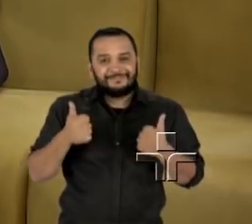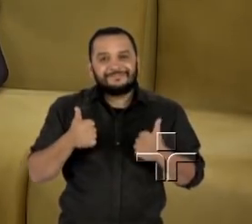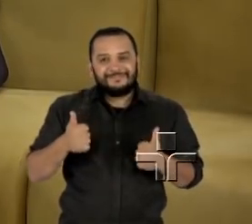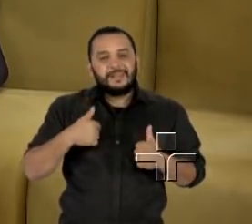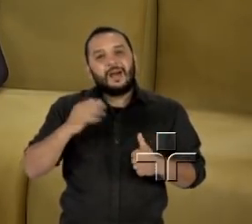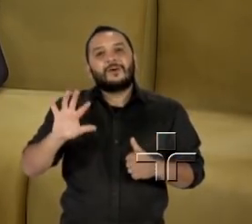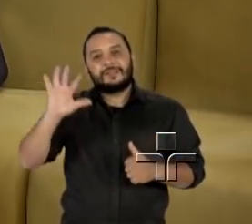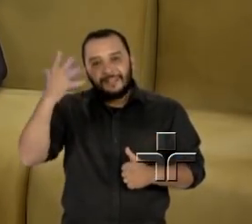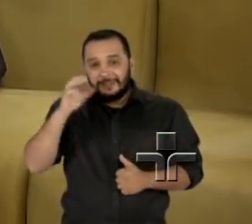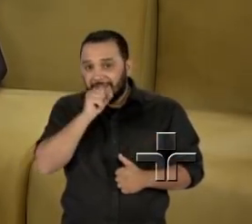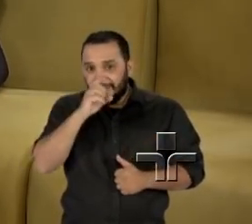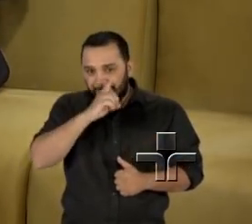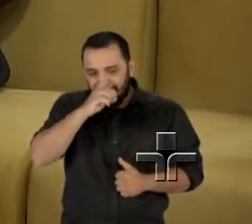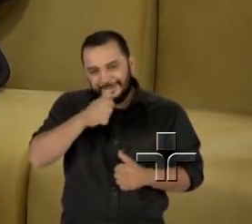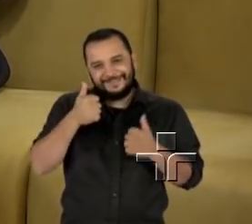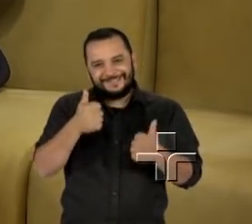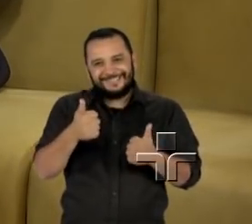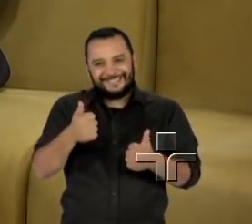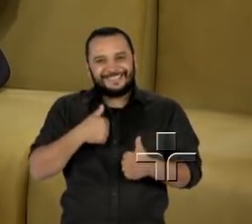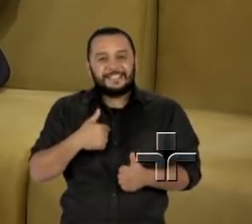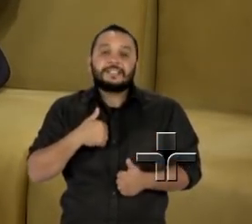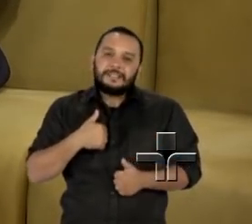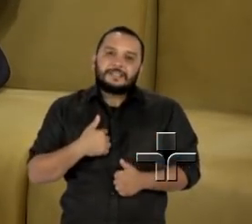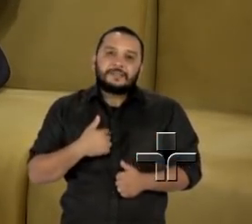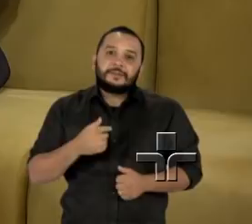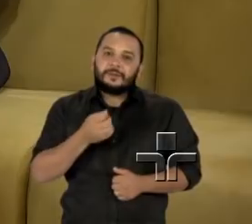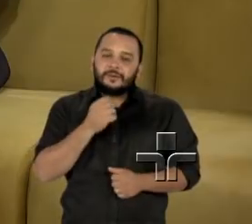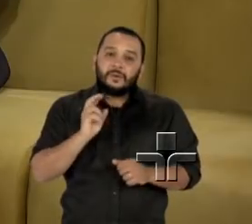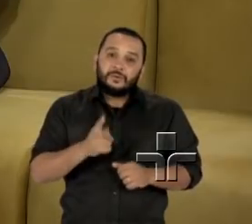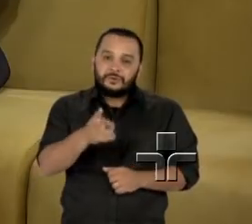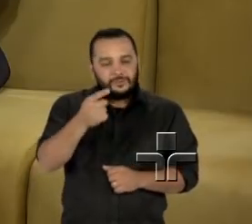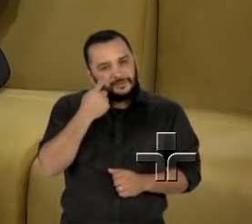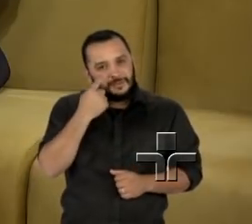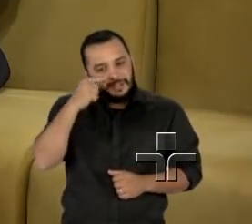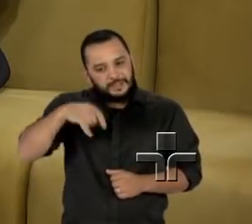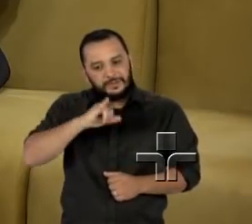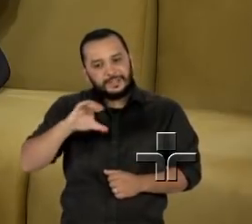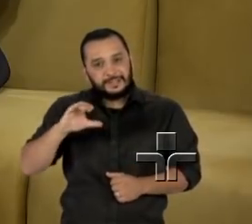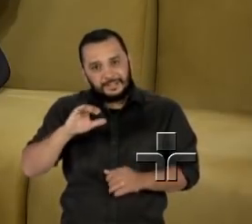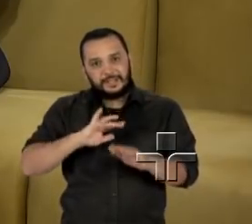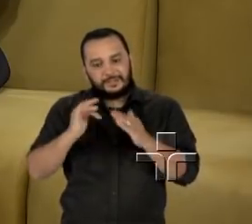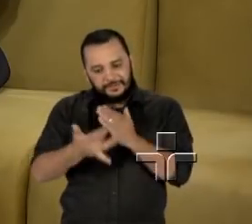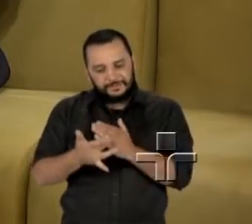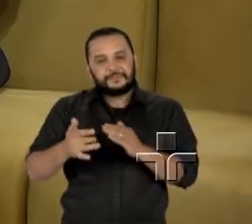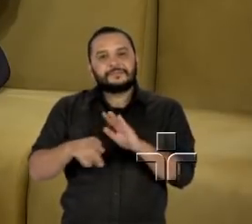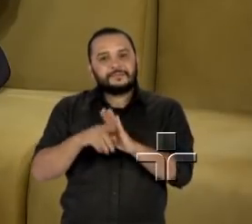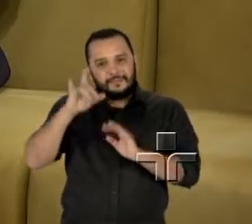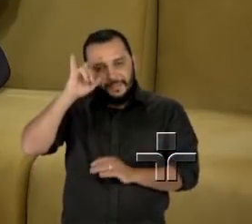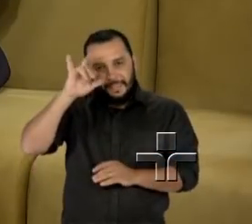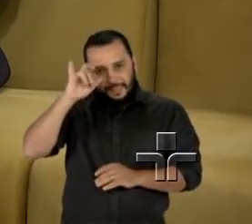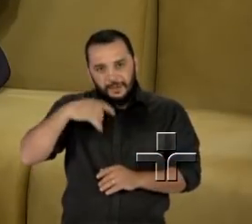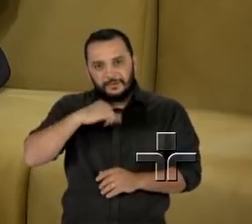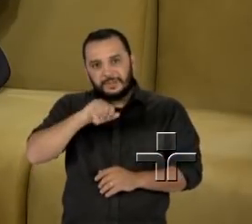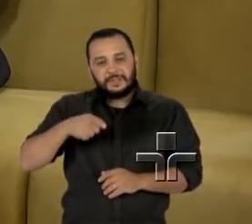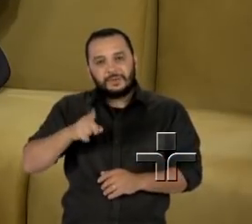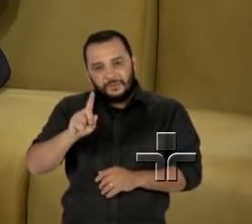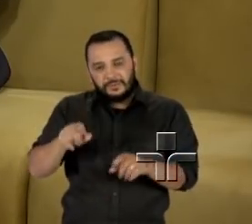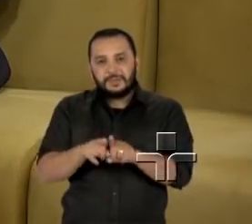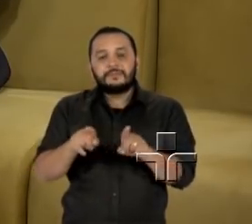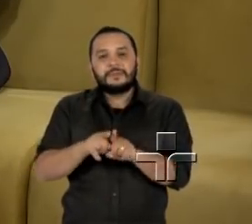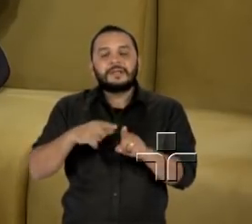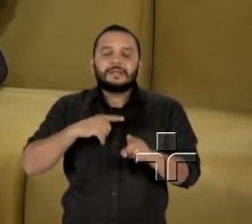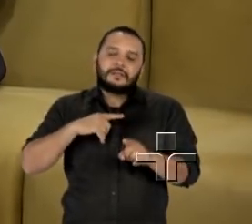apesar do que aconteceu no final de semana. Uma ótima tarde para vocês. Continuem nos acompanhando nas redes sociais, no Instagram, arroba JCA1, e no Twitter,